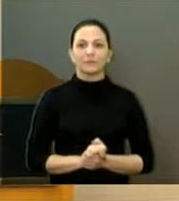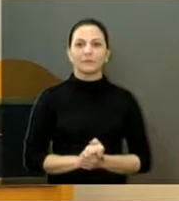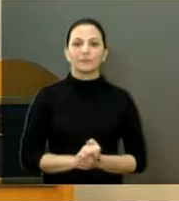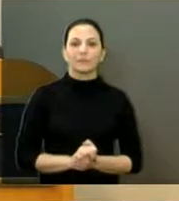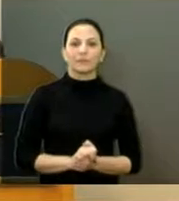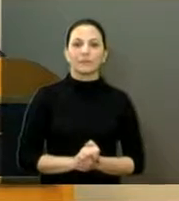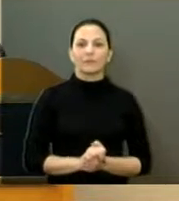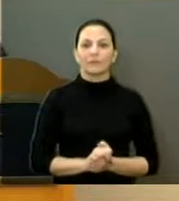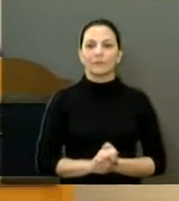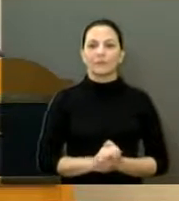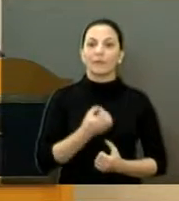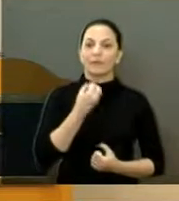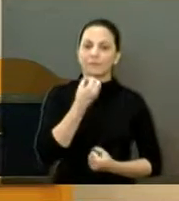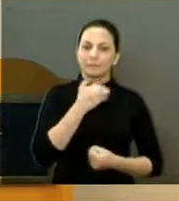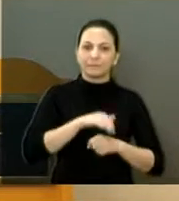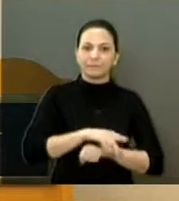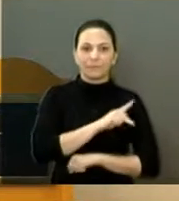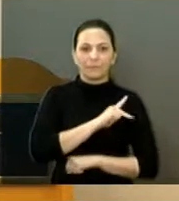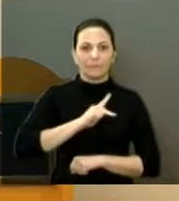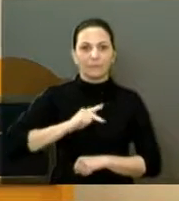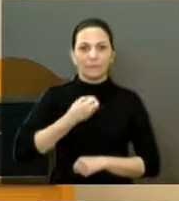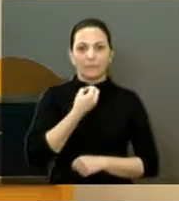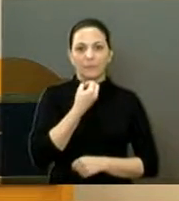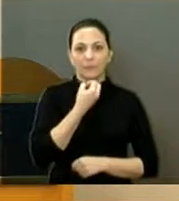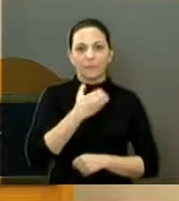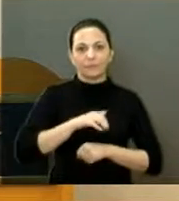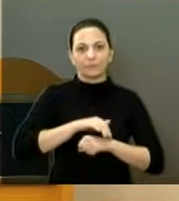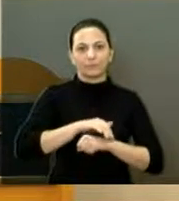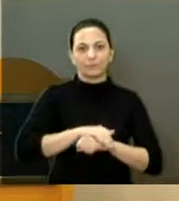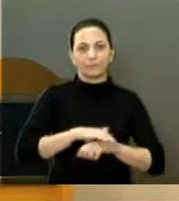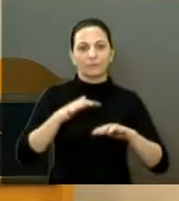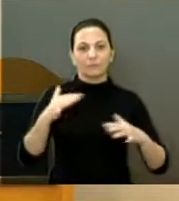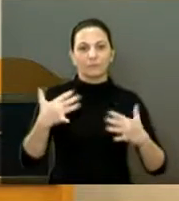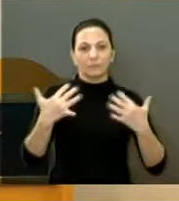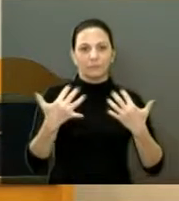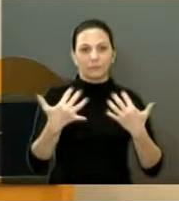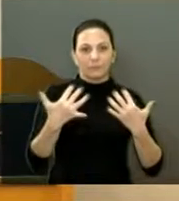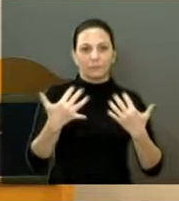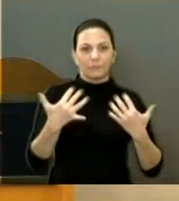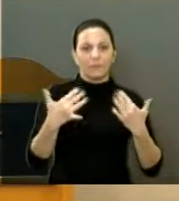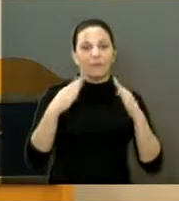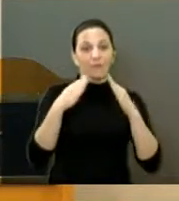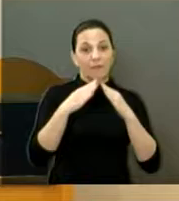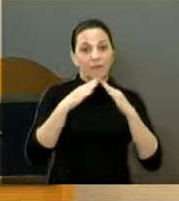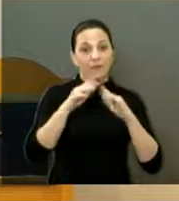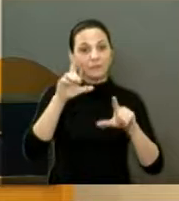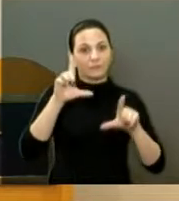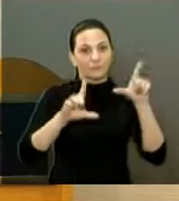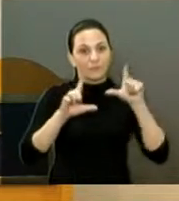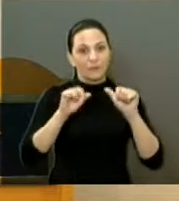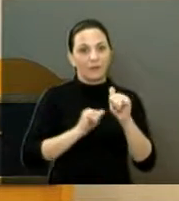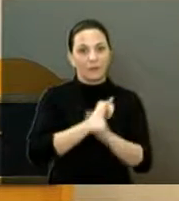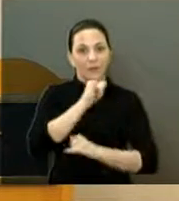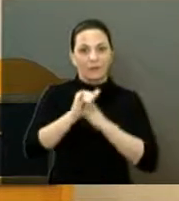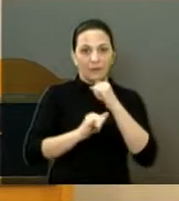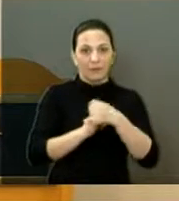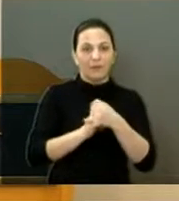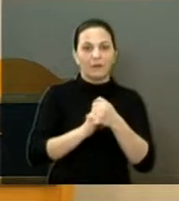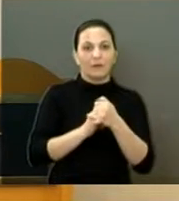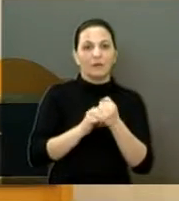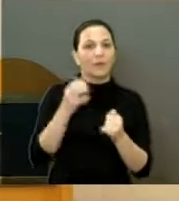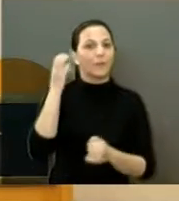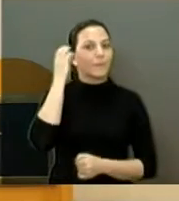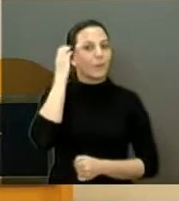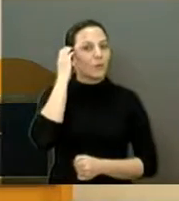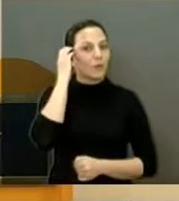Boa noite, Sr. Presidente. Boa noite ao pessoal que nos assiste aqui na Câmara, em casa, pela internet, pelo rádio, que nos ouve.